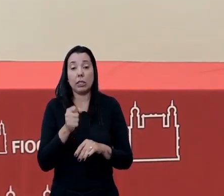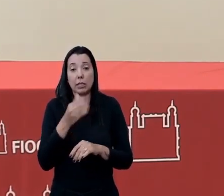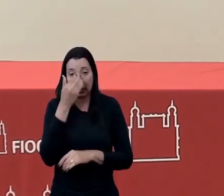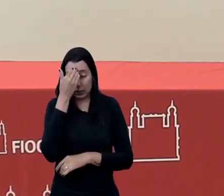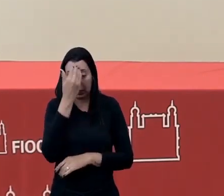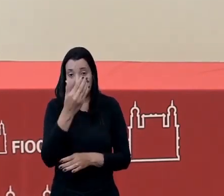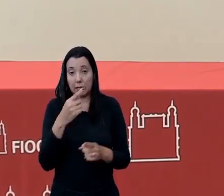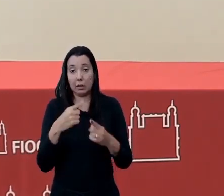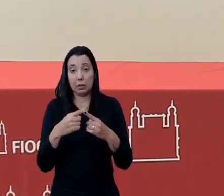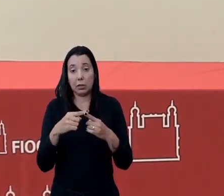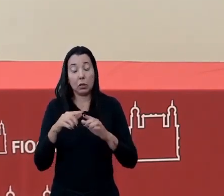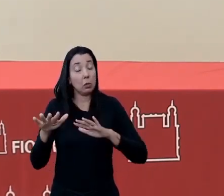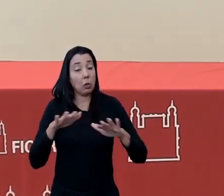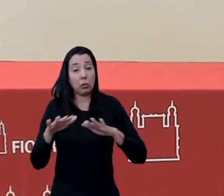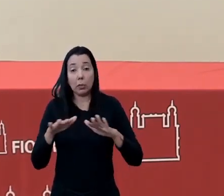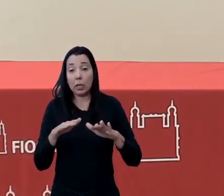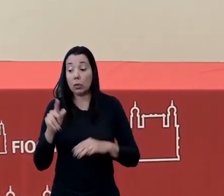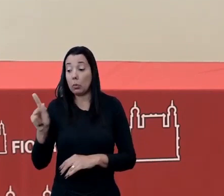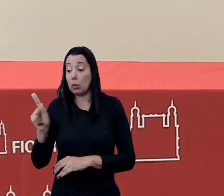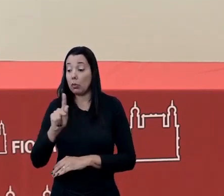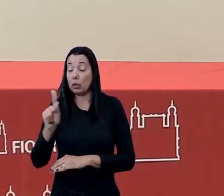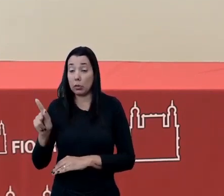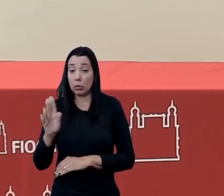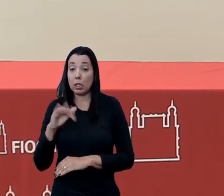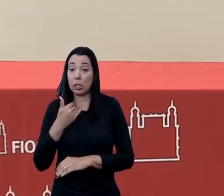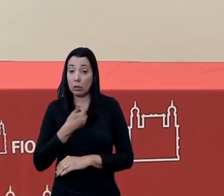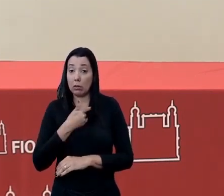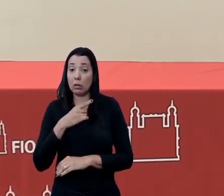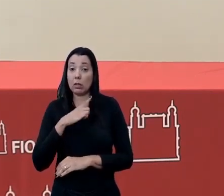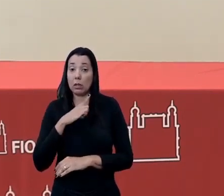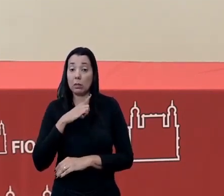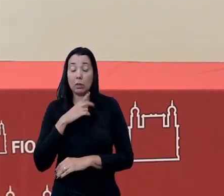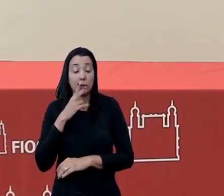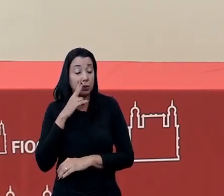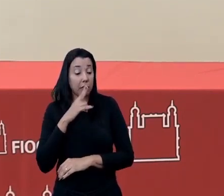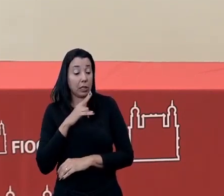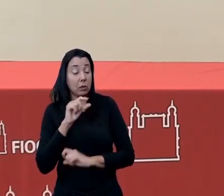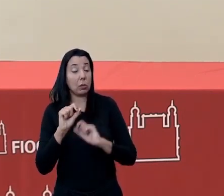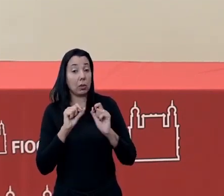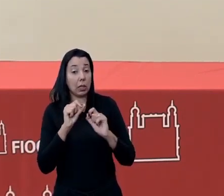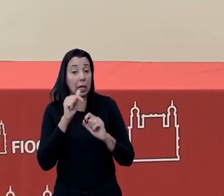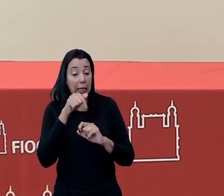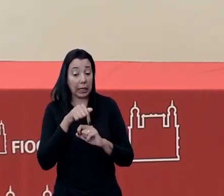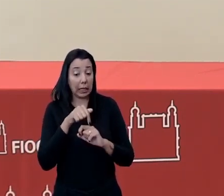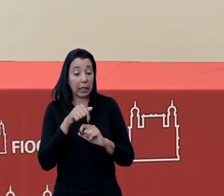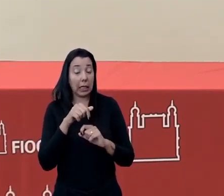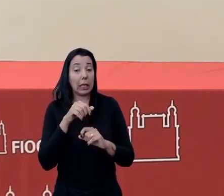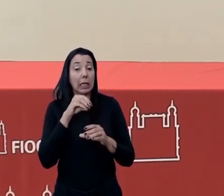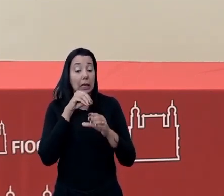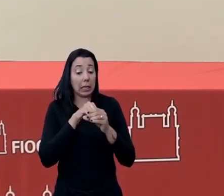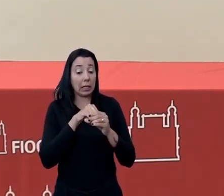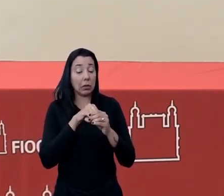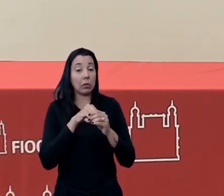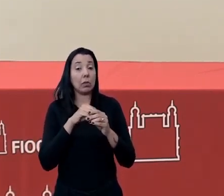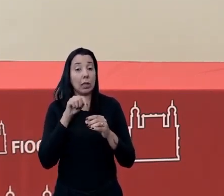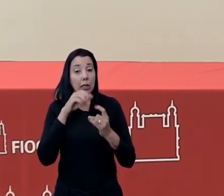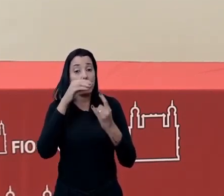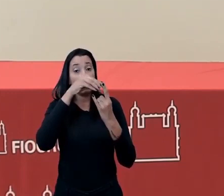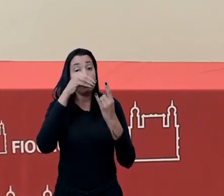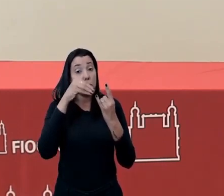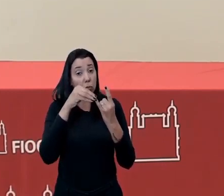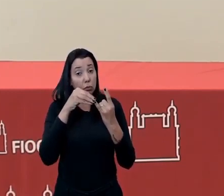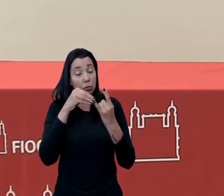agradecer por todo esse movimento docente que a gente tem visto aqui dentro da nossa casa, que permanece vivo